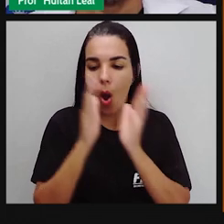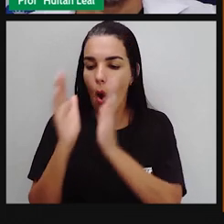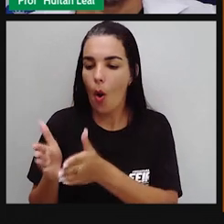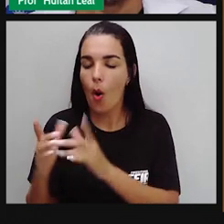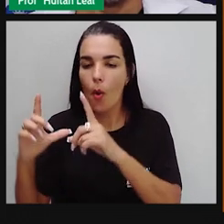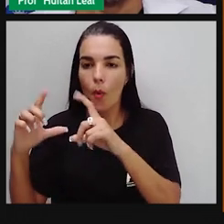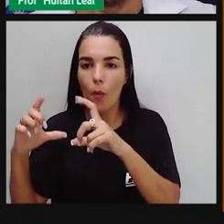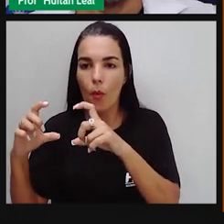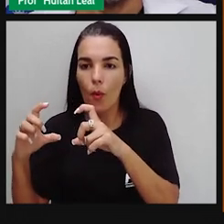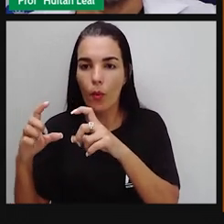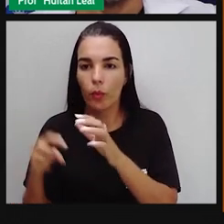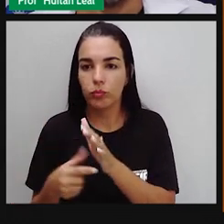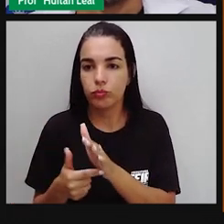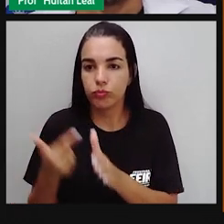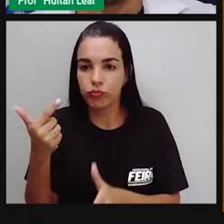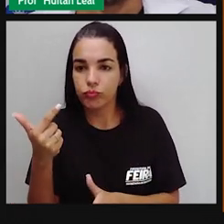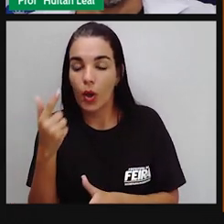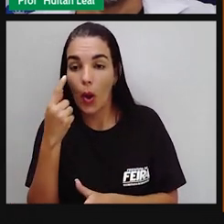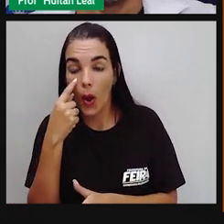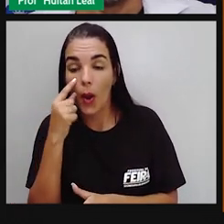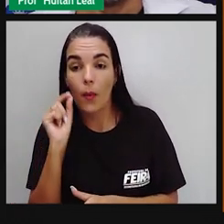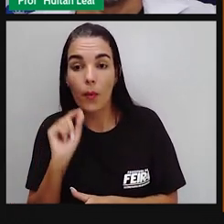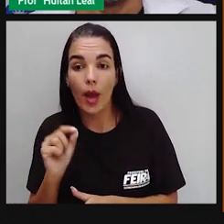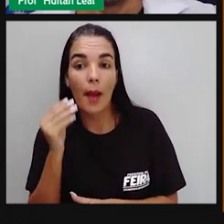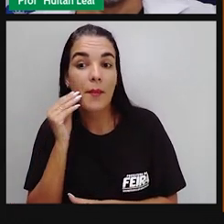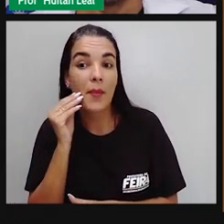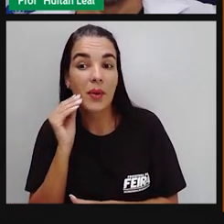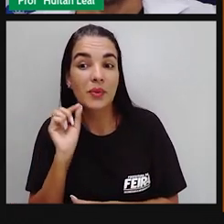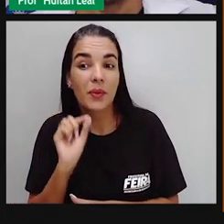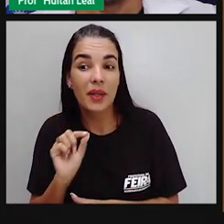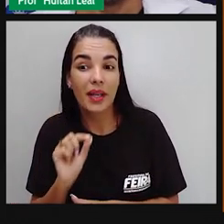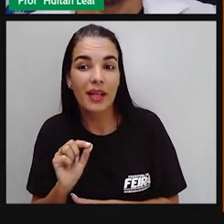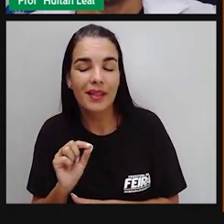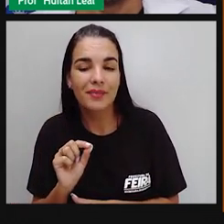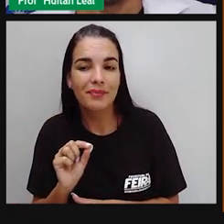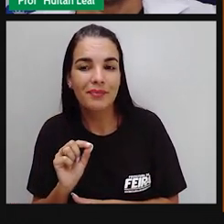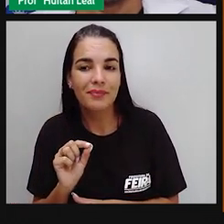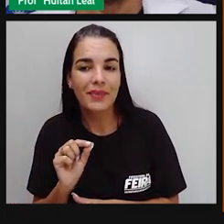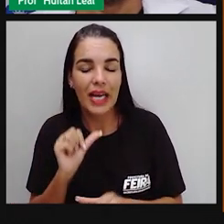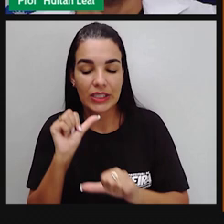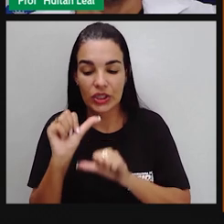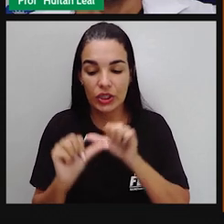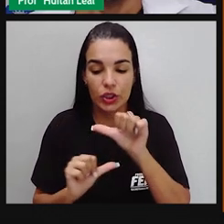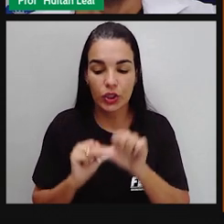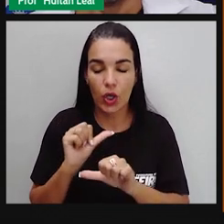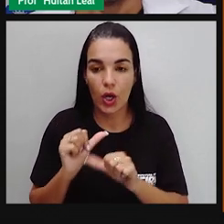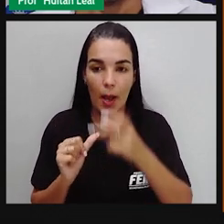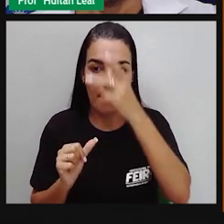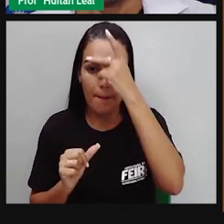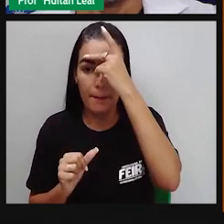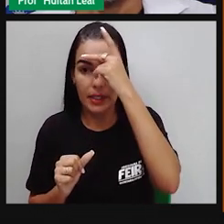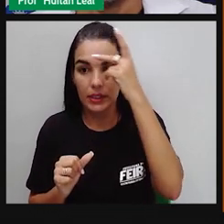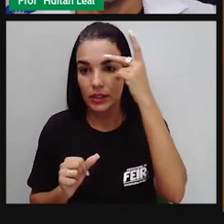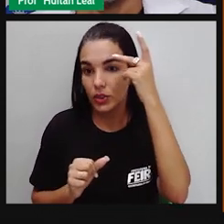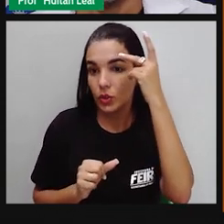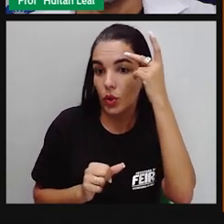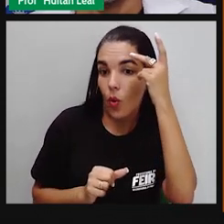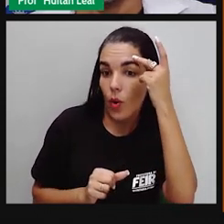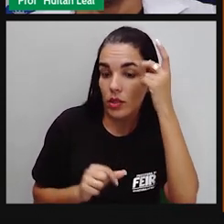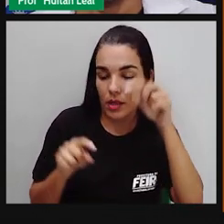retratando a realidade. Já o segundo quadro, o Balcão de Manet, que é um quadro de Magritte,